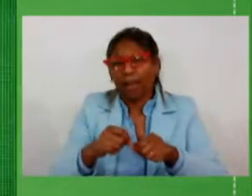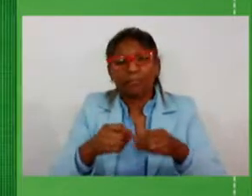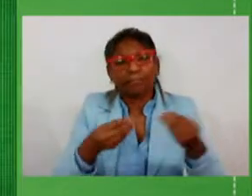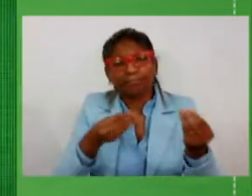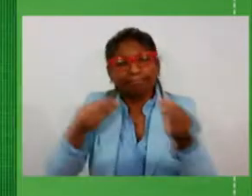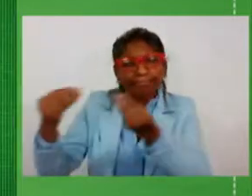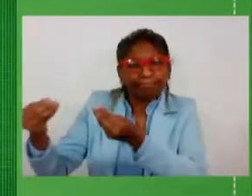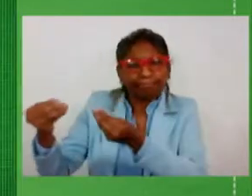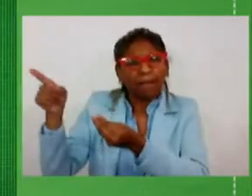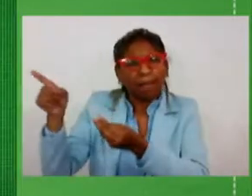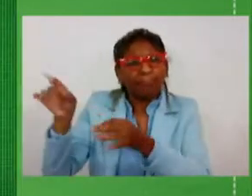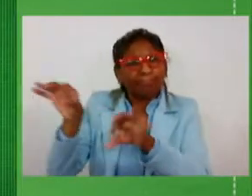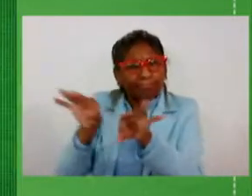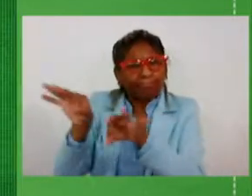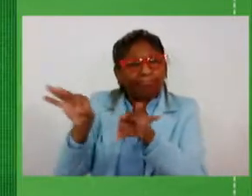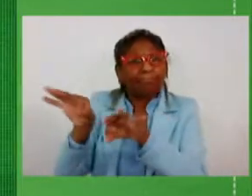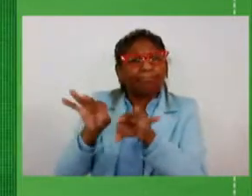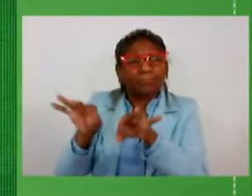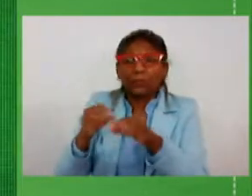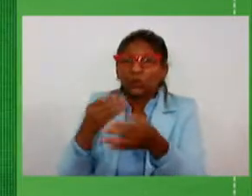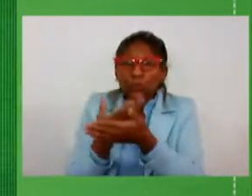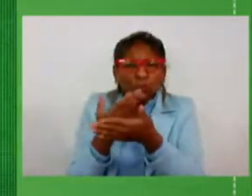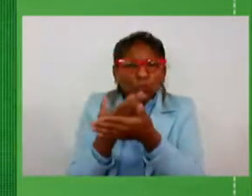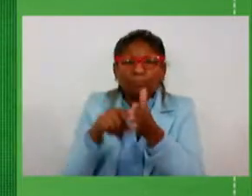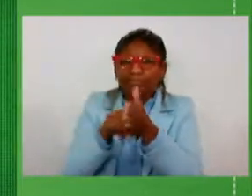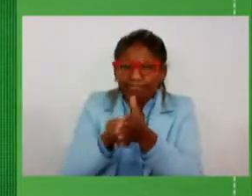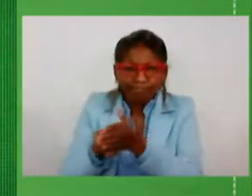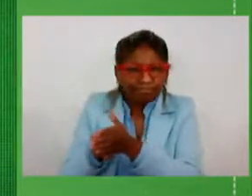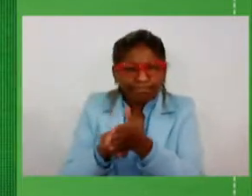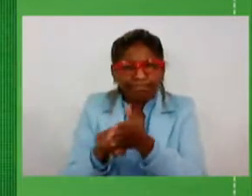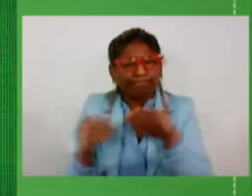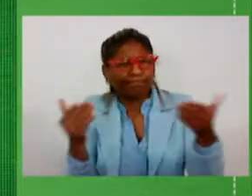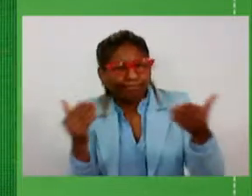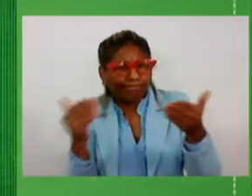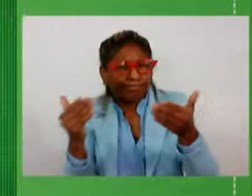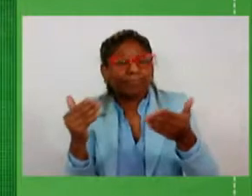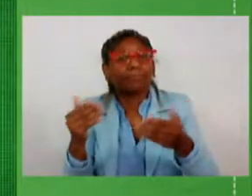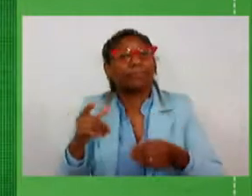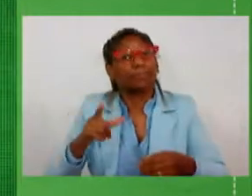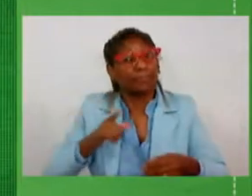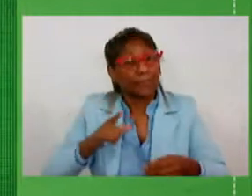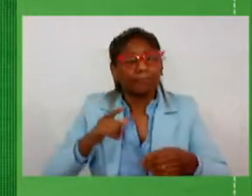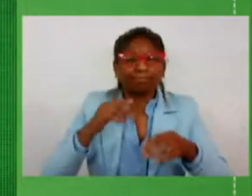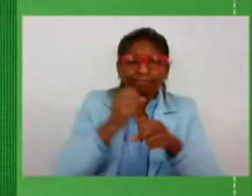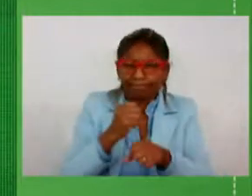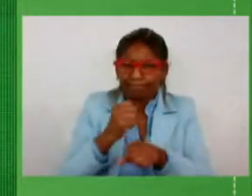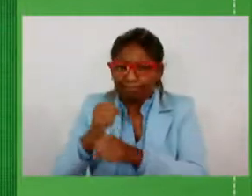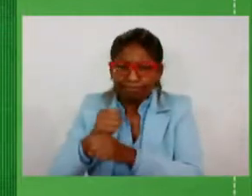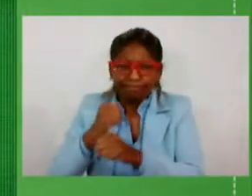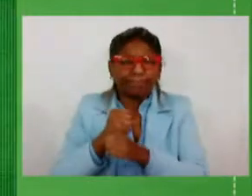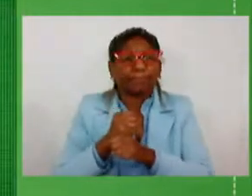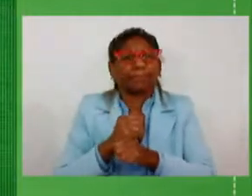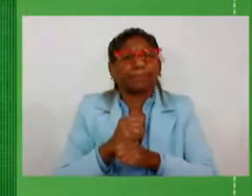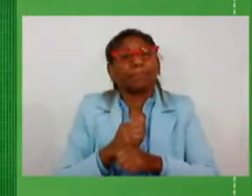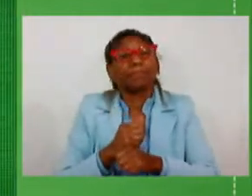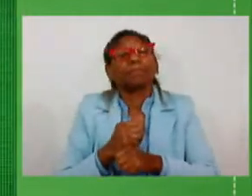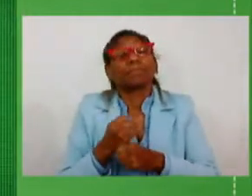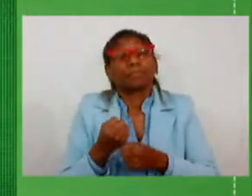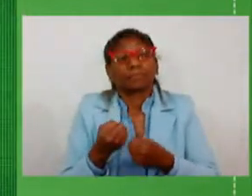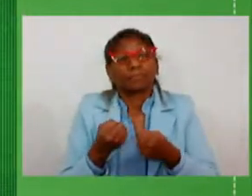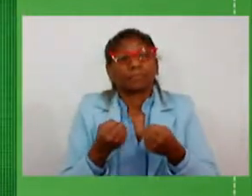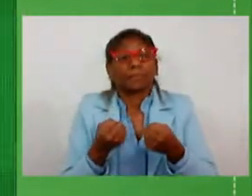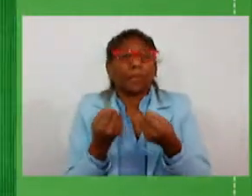de muito estudo de muito cálculo sobre os